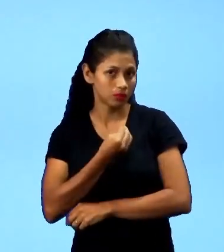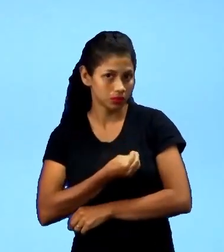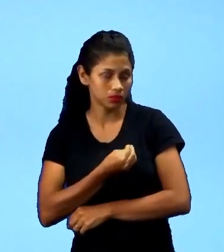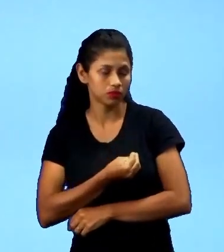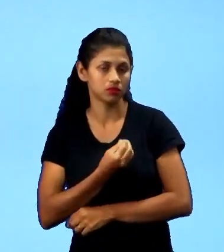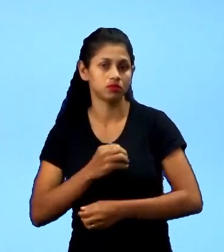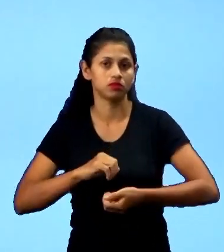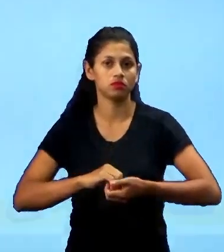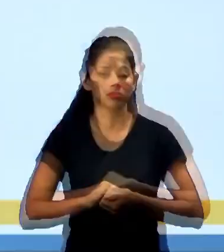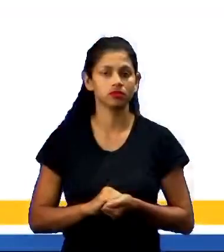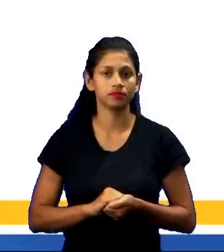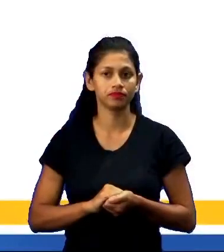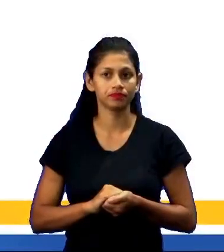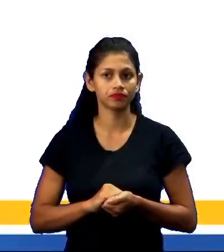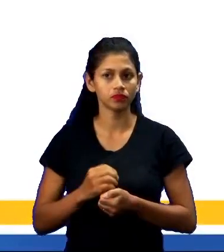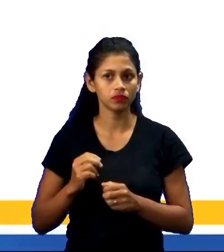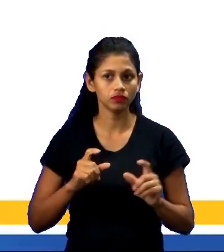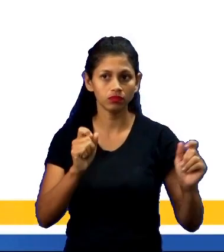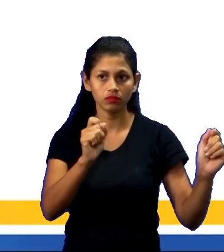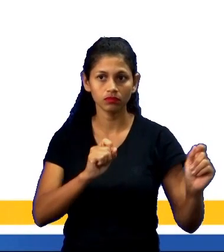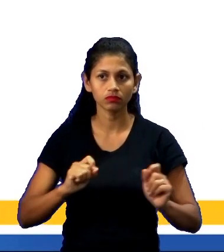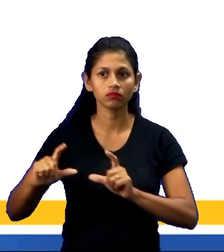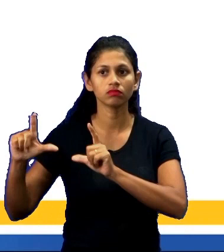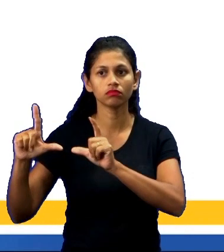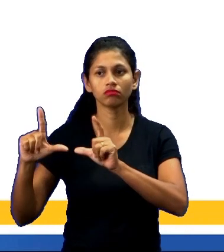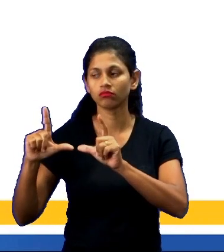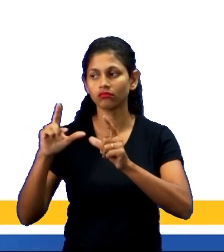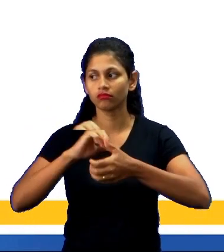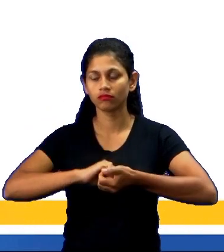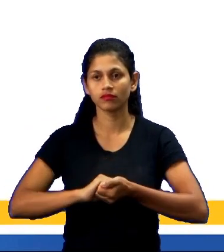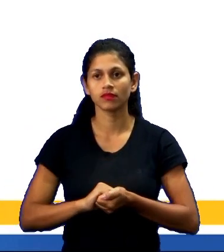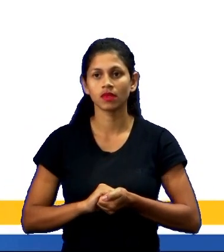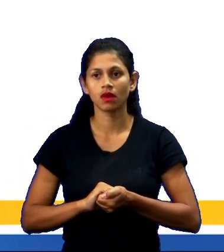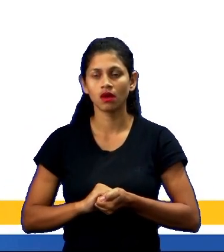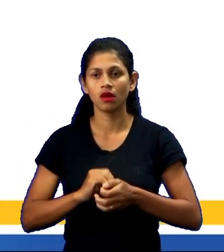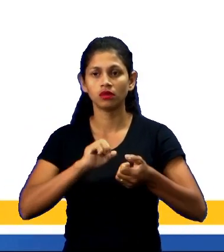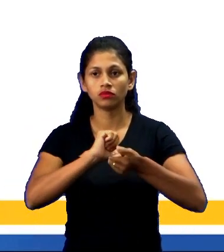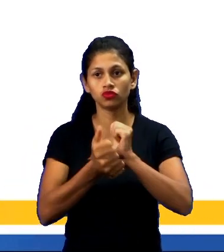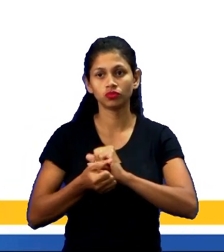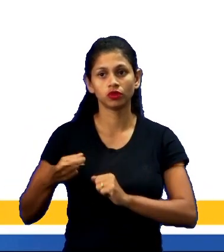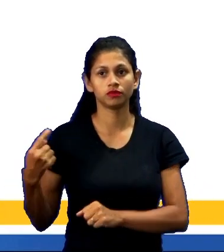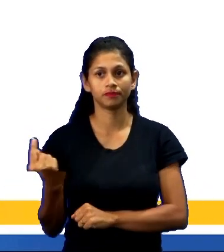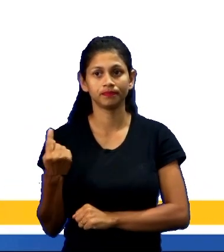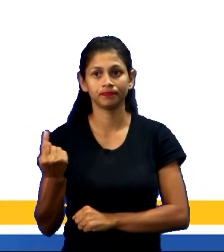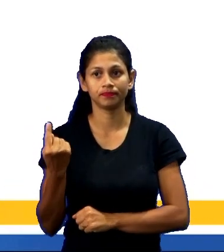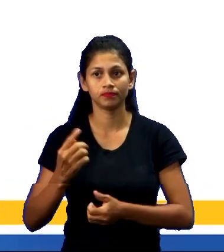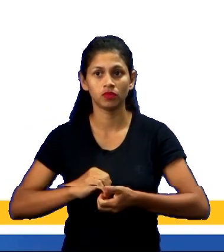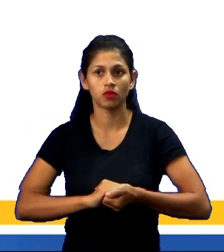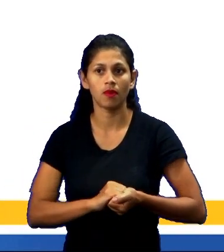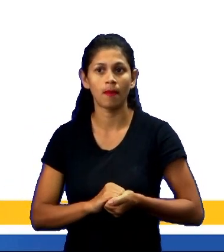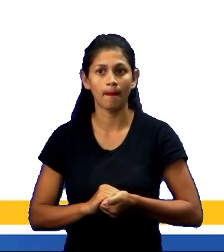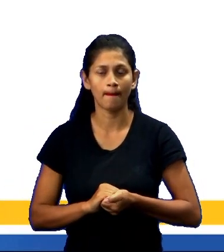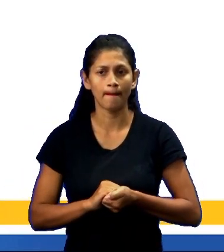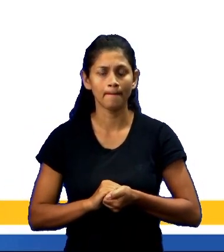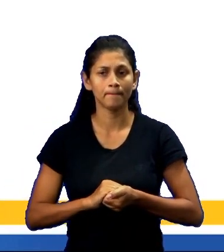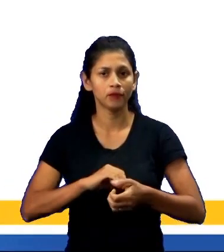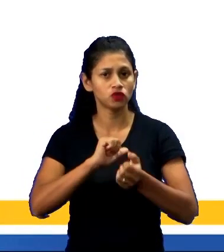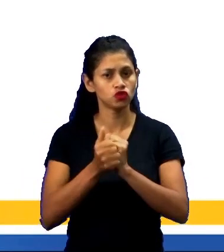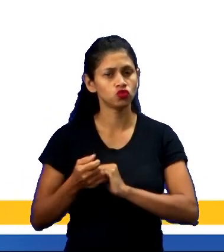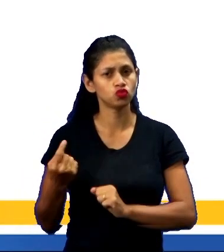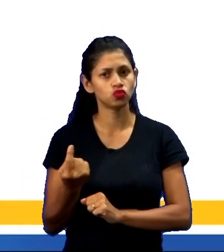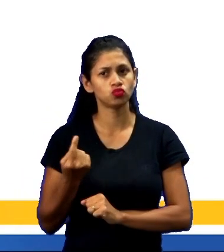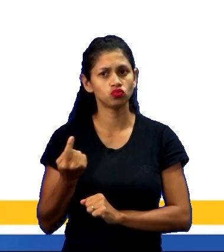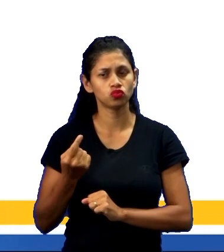coletivo, a gente consegue agora avançar para o esporte individual. Então, em tela, vamos lá. Por sua vez, os esportes individuais